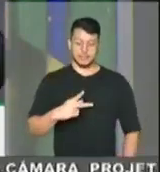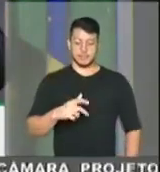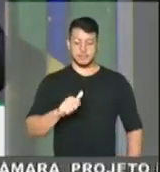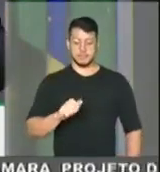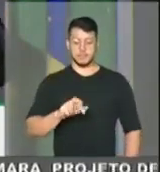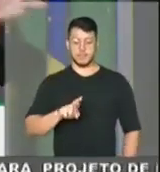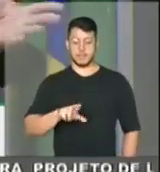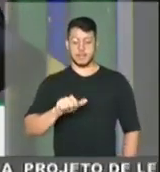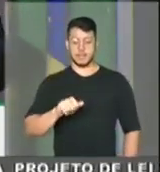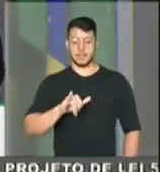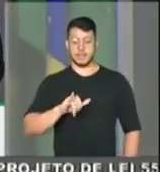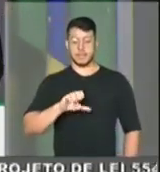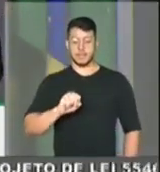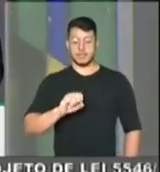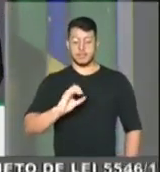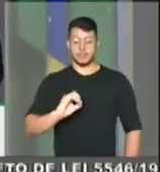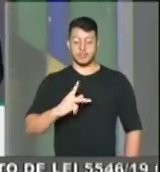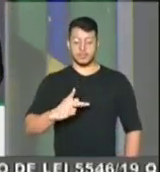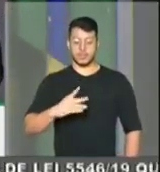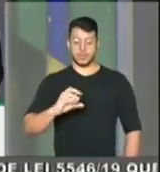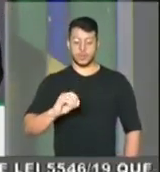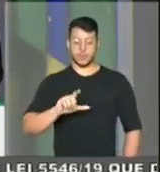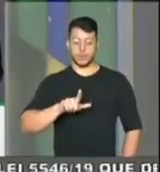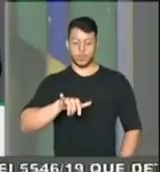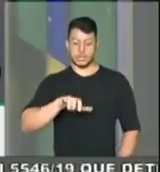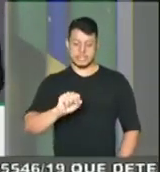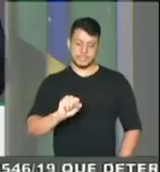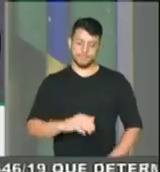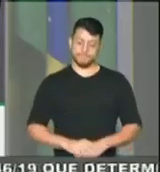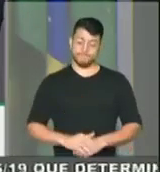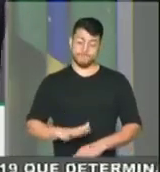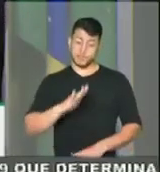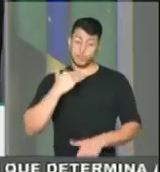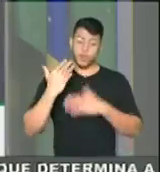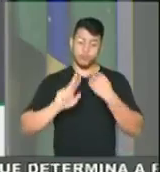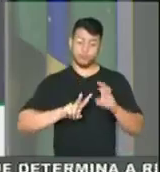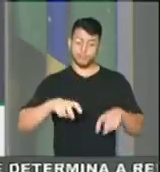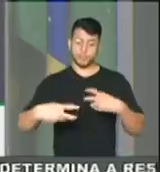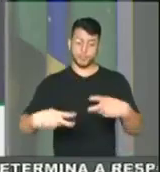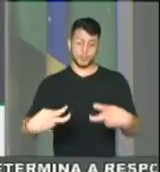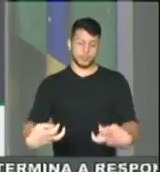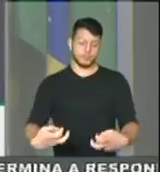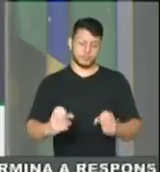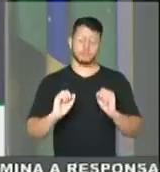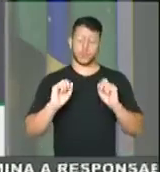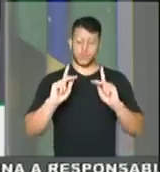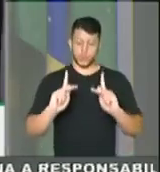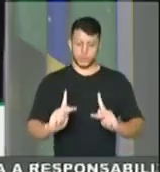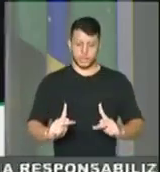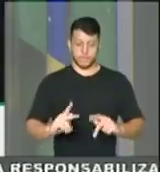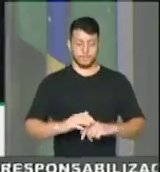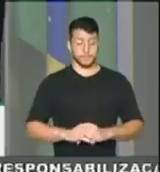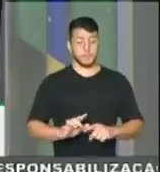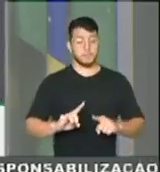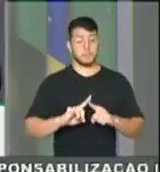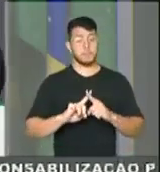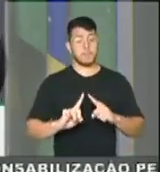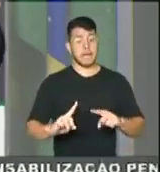vidas que são ceifadas? Agora vejamos o outro lado da moeda.